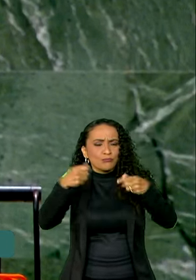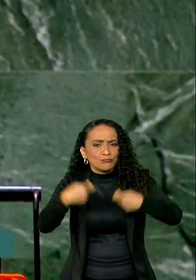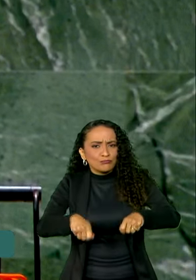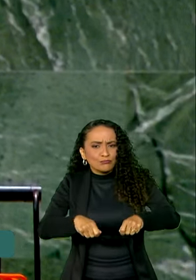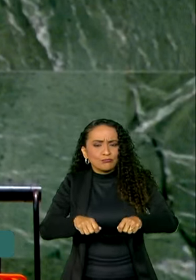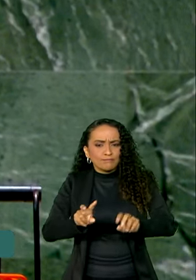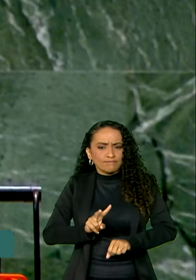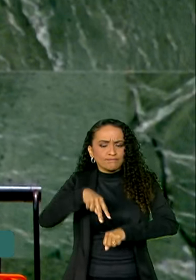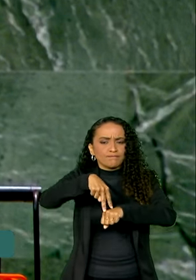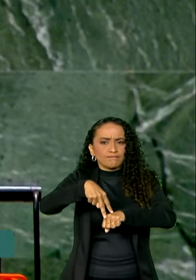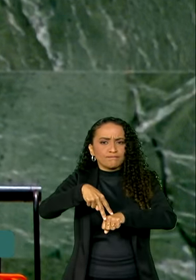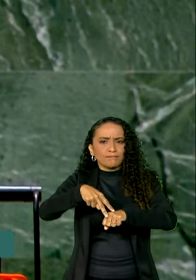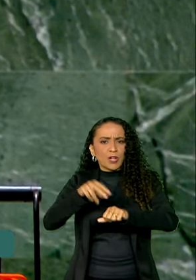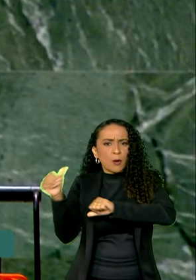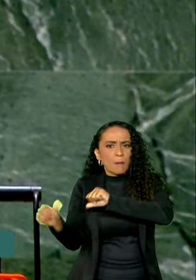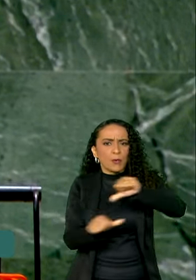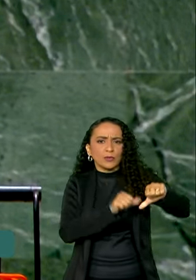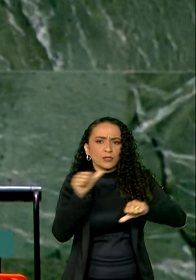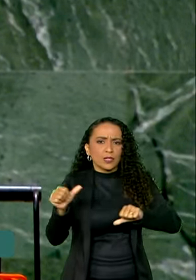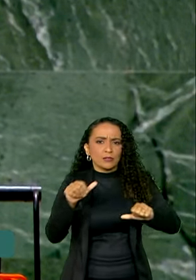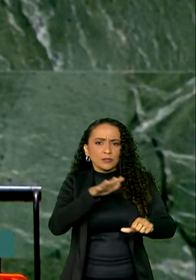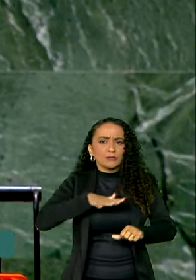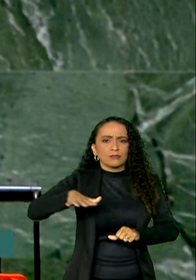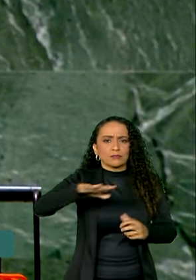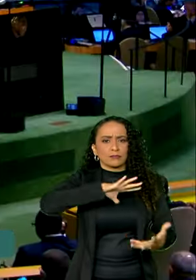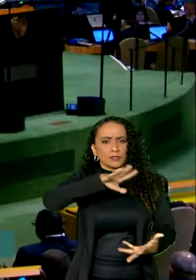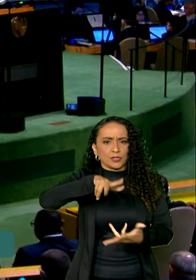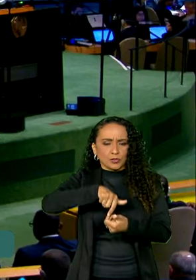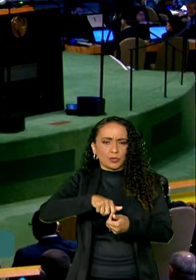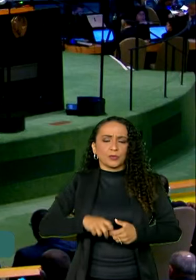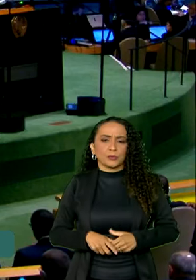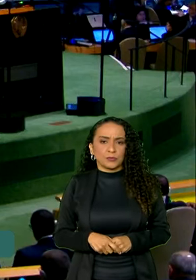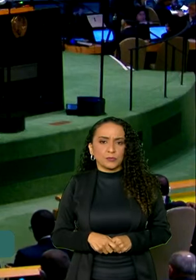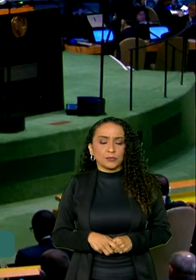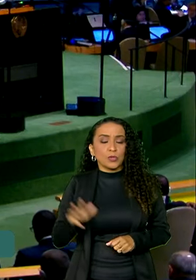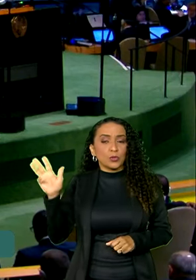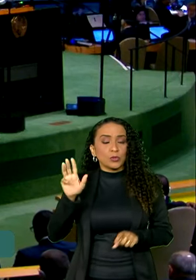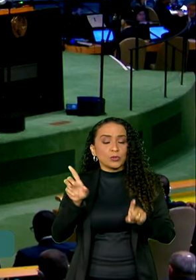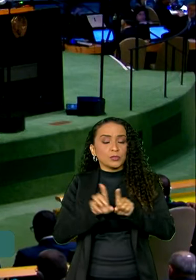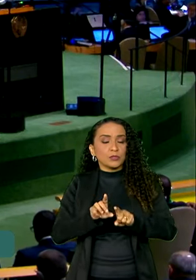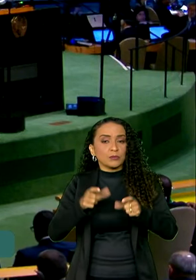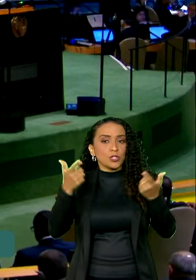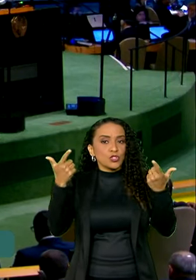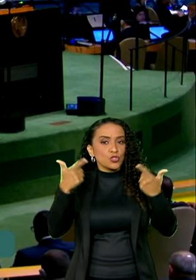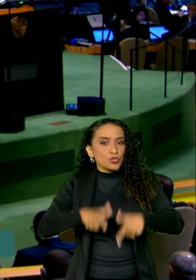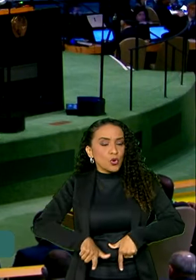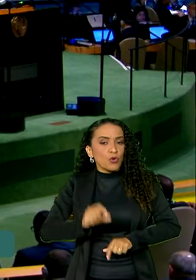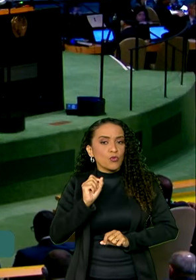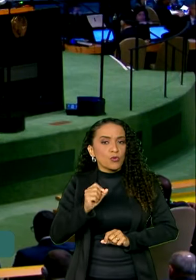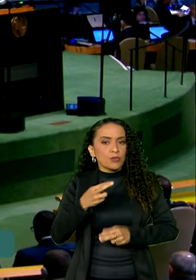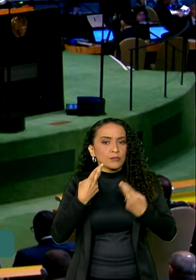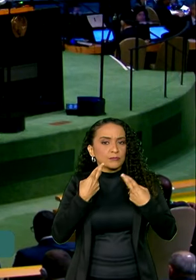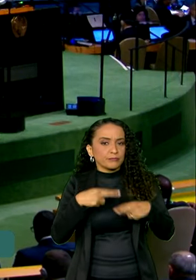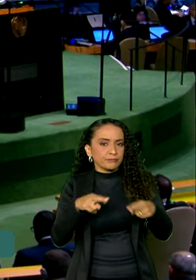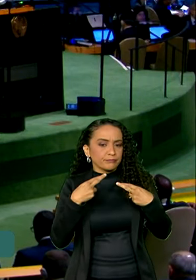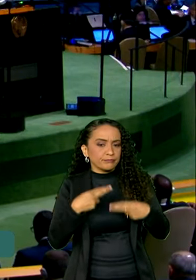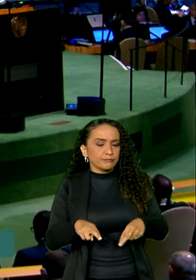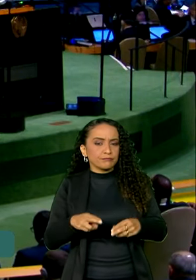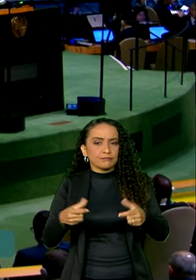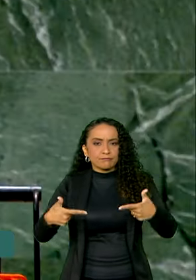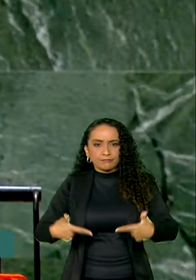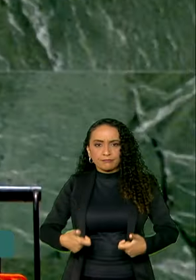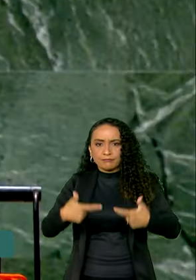mudanças vertiginosas do panorama internacional. Lula também voltou a criticar a existência de conflitos